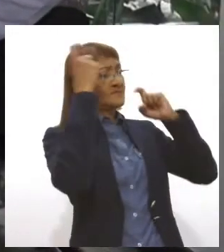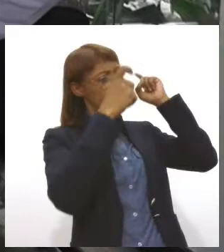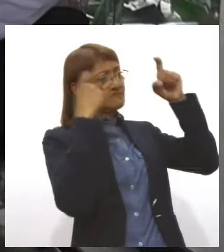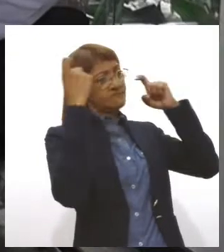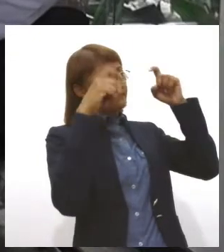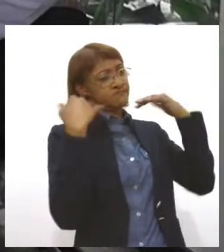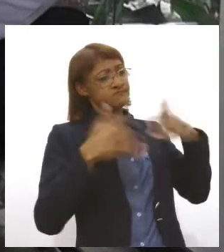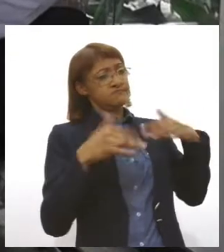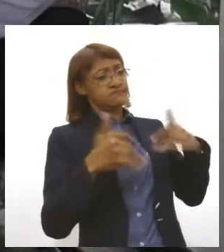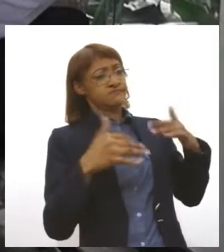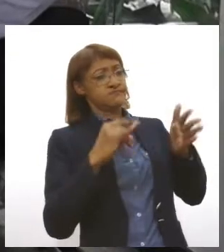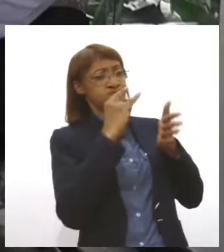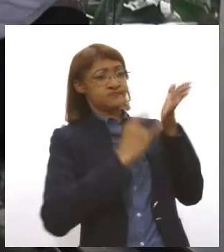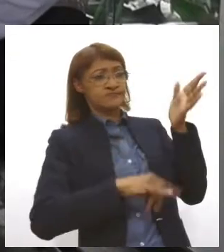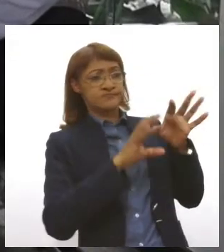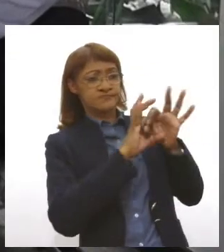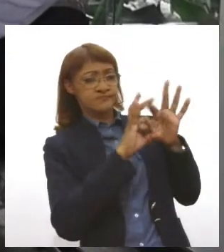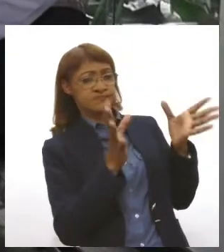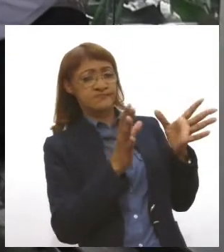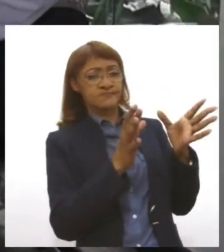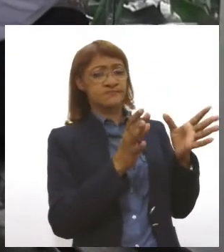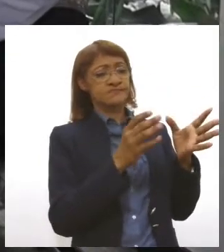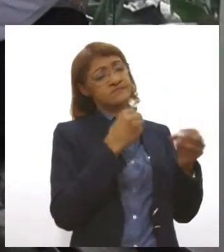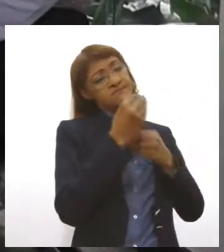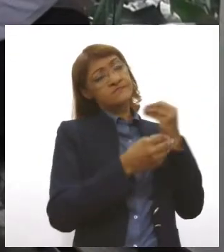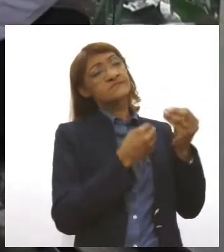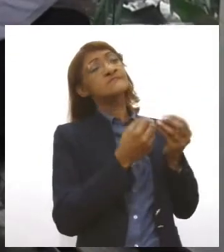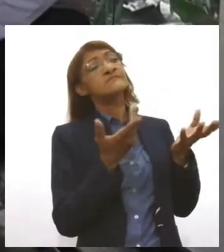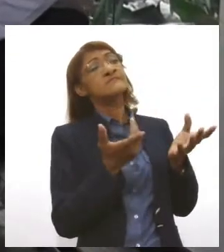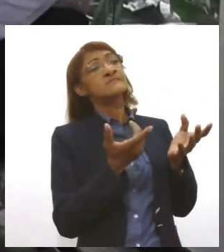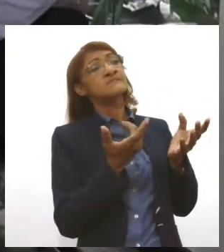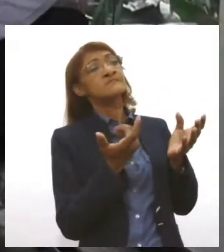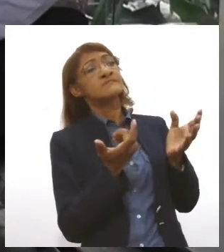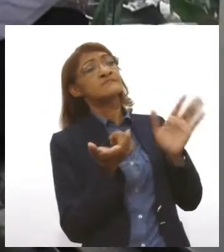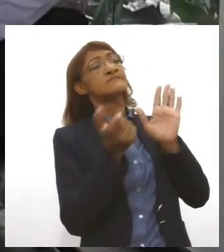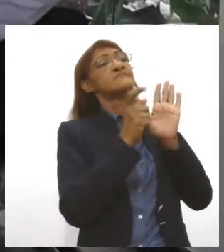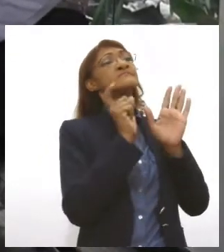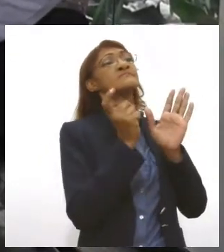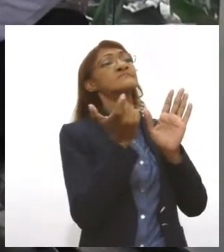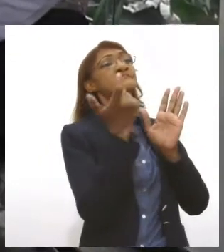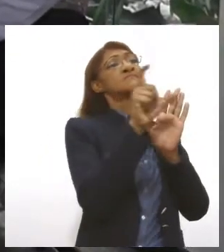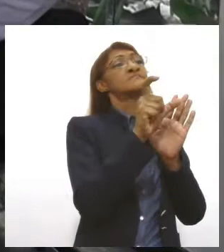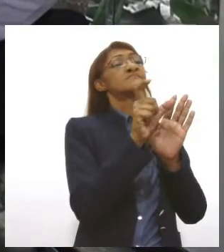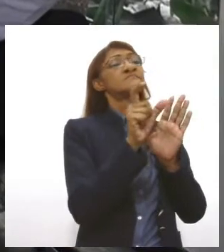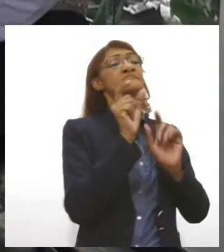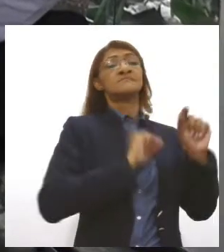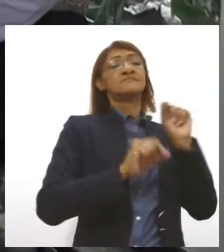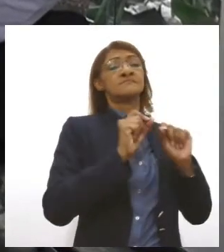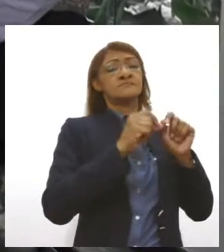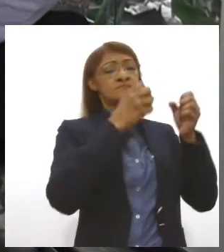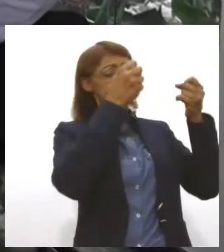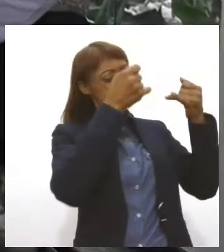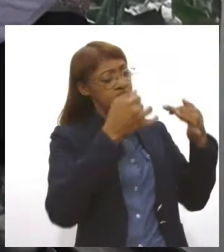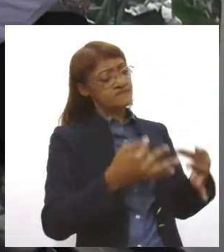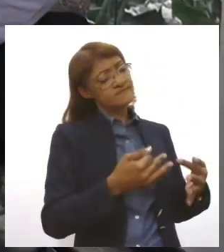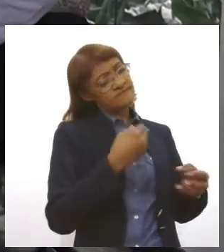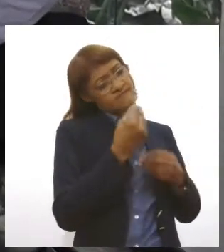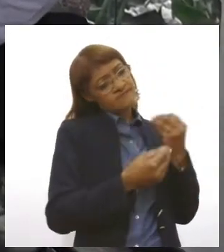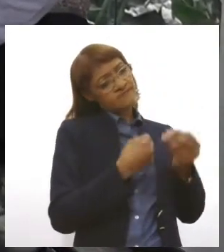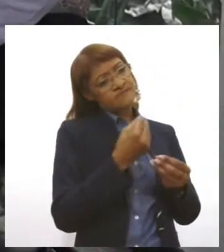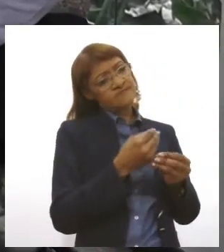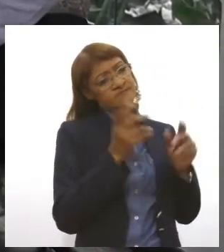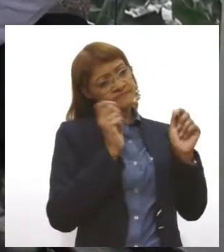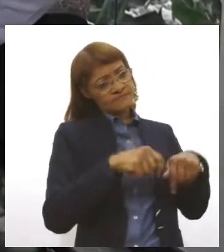documento vai ficar disponível na nuvem ou digitalmente, né? Você pode explicar para a gente como é que funciona a